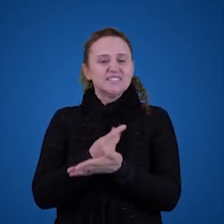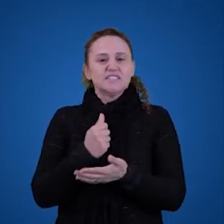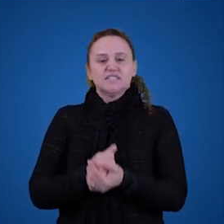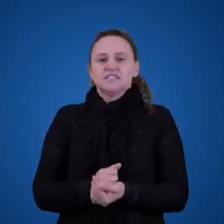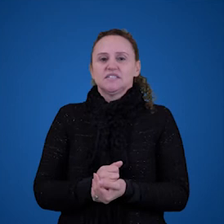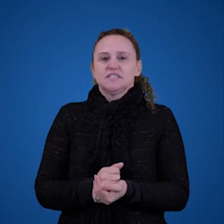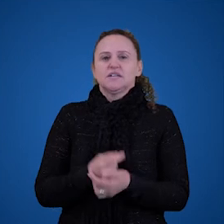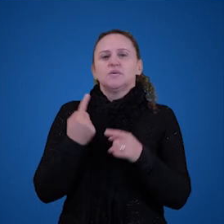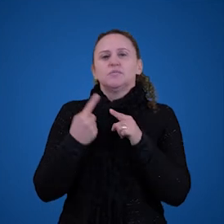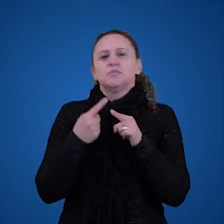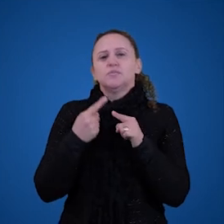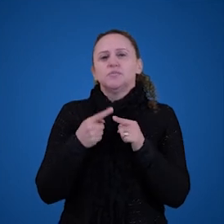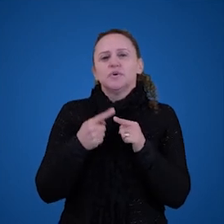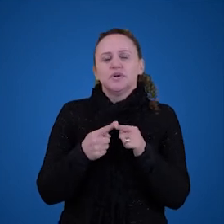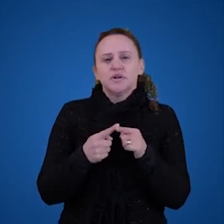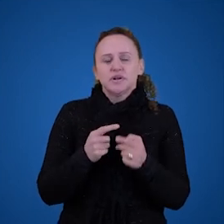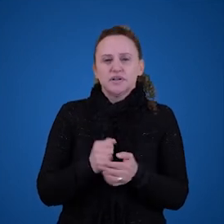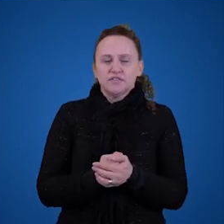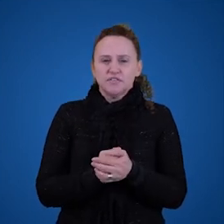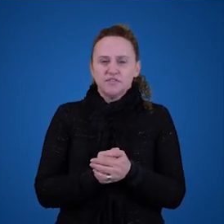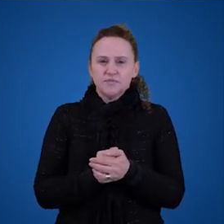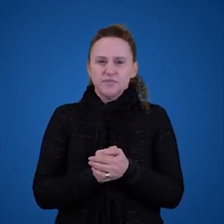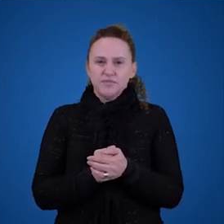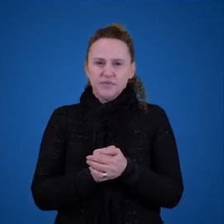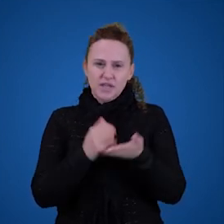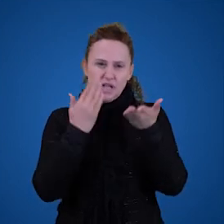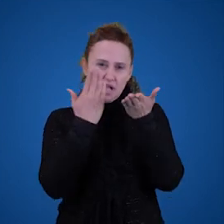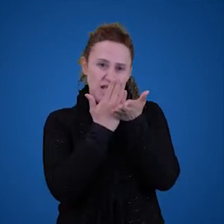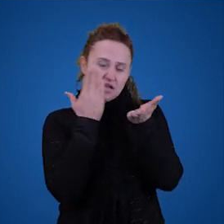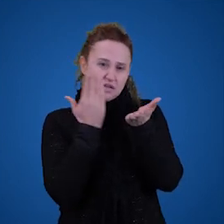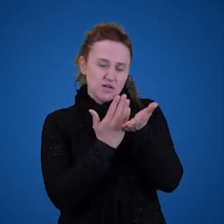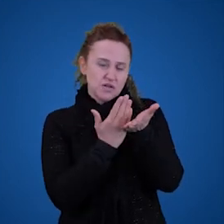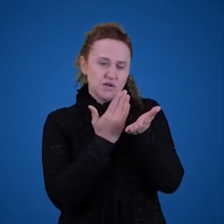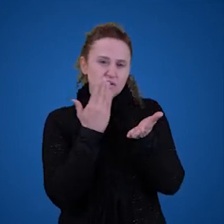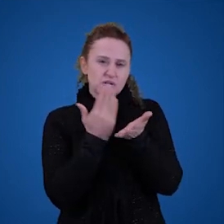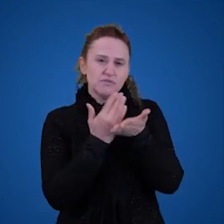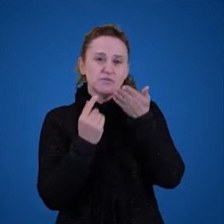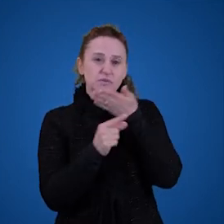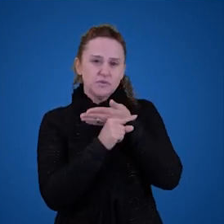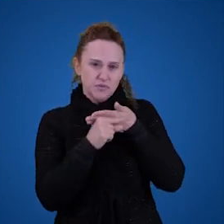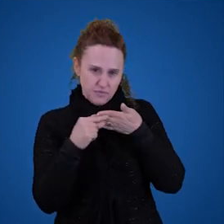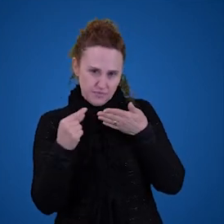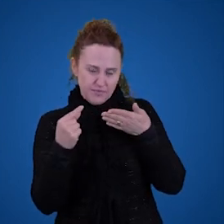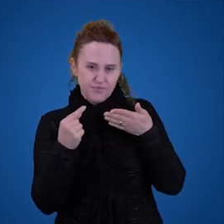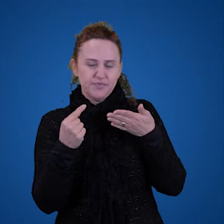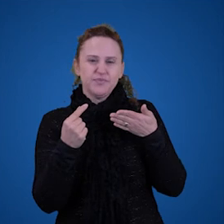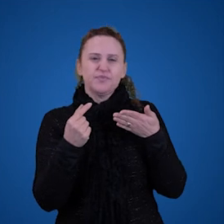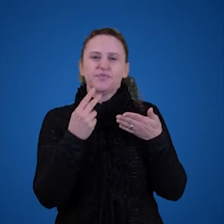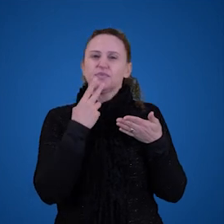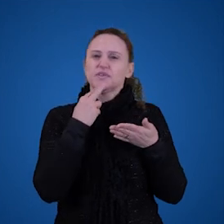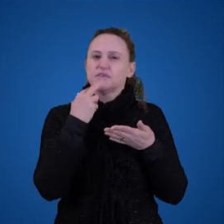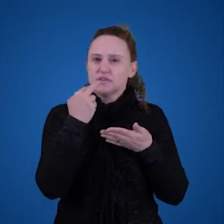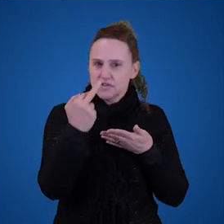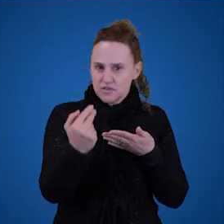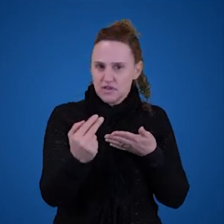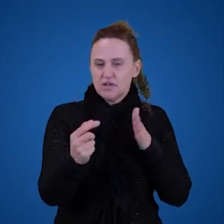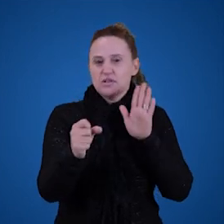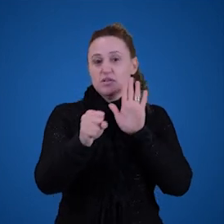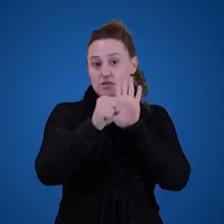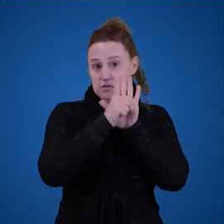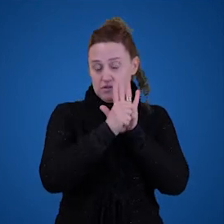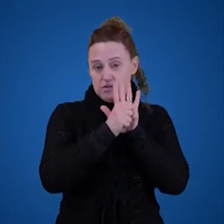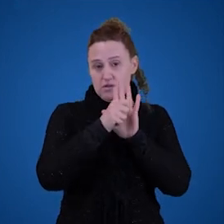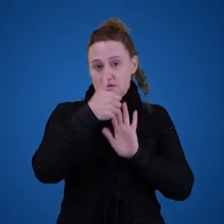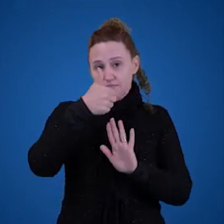faço uma menção a Goblet Frege ele foi um grande lógico matemático do final do século XIX começo do século